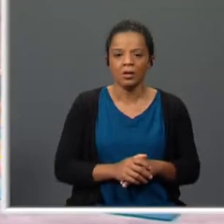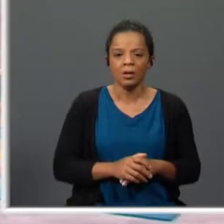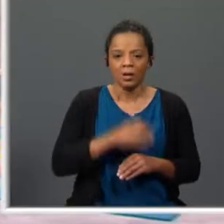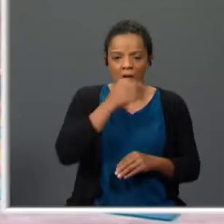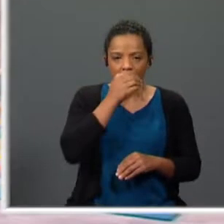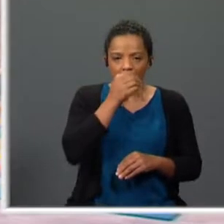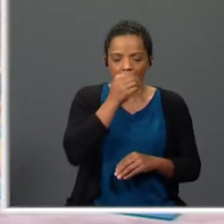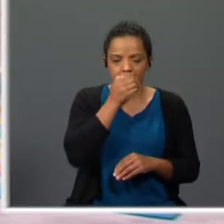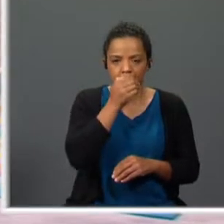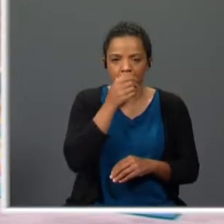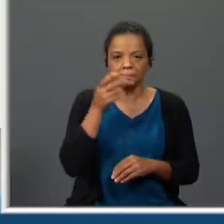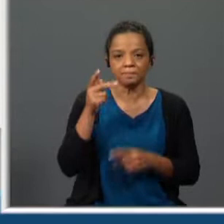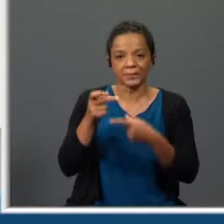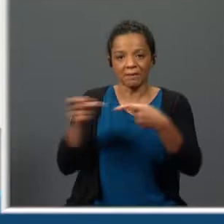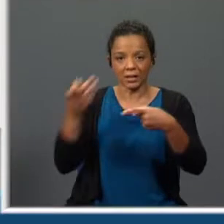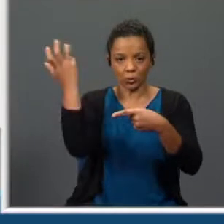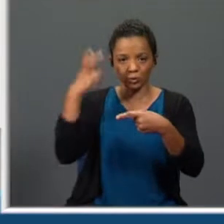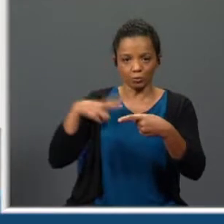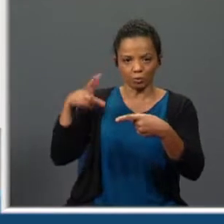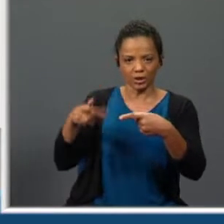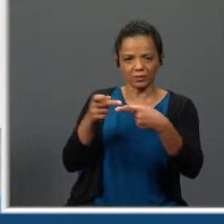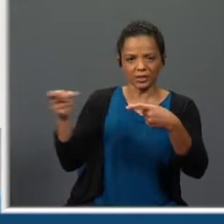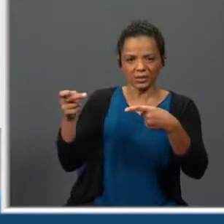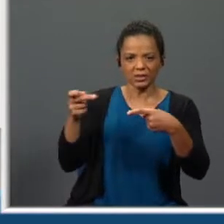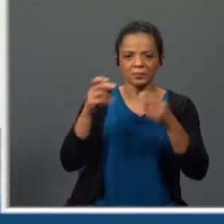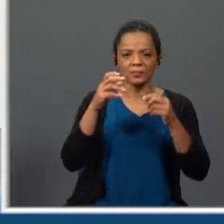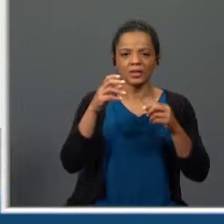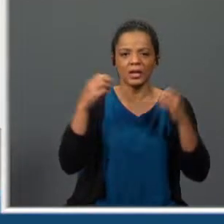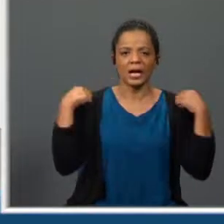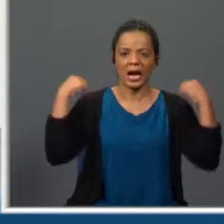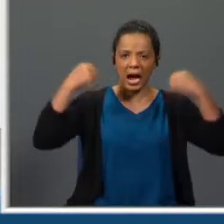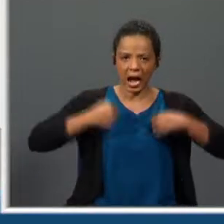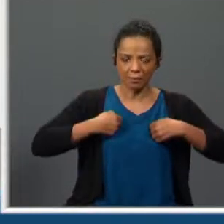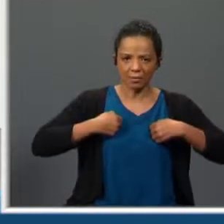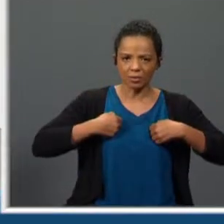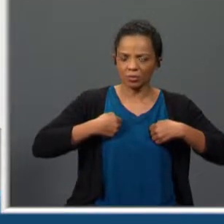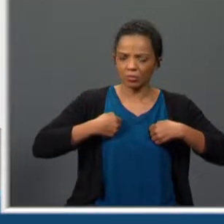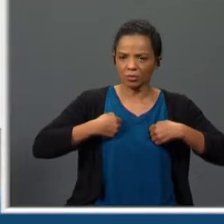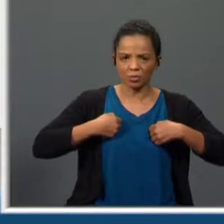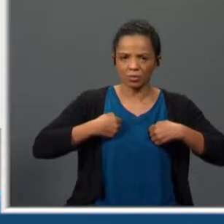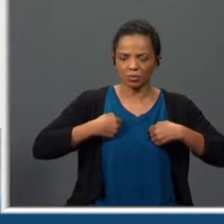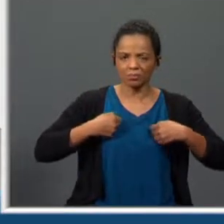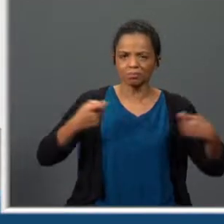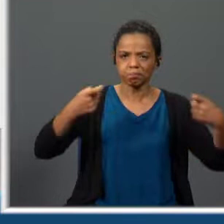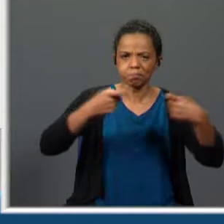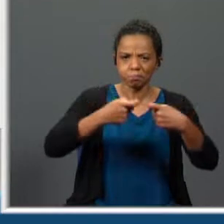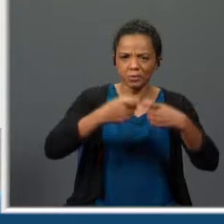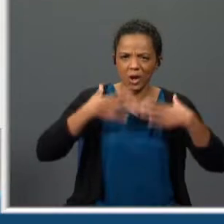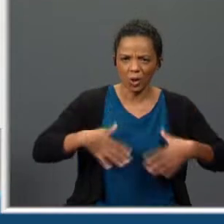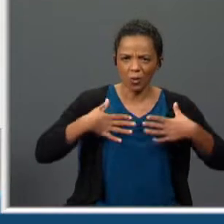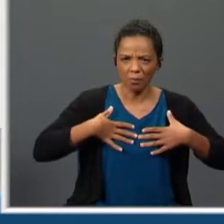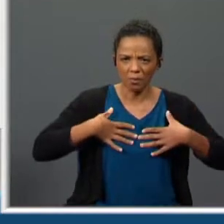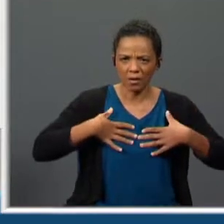relacionar o provérbio, o hábito não faz o monge, com a cena que tínhamos analisado, com a cena do frade. Lembras-te?